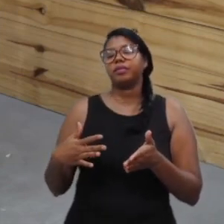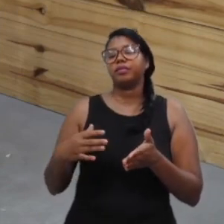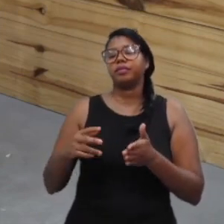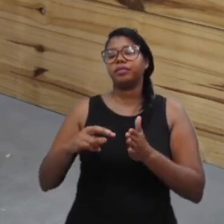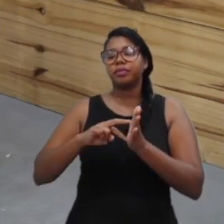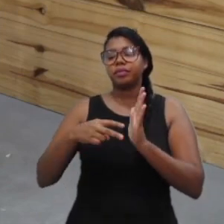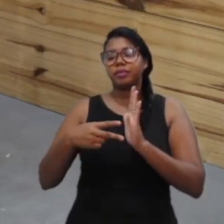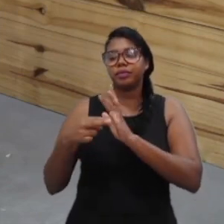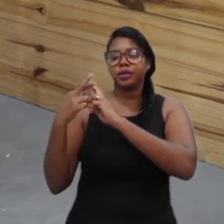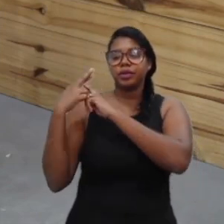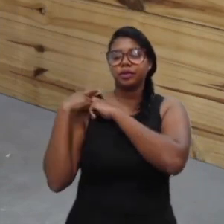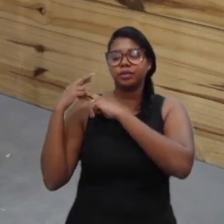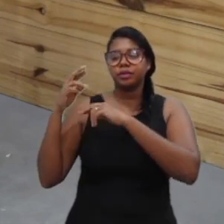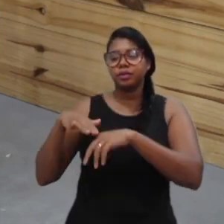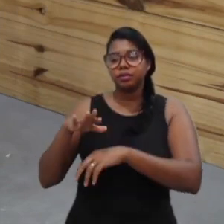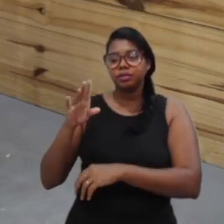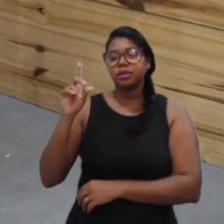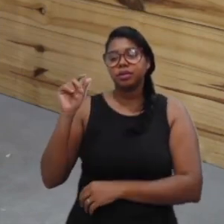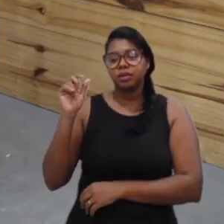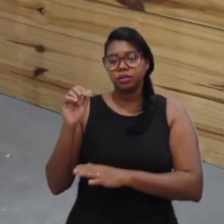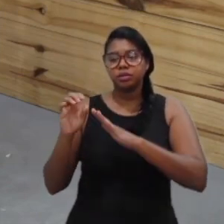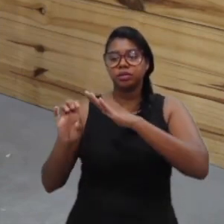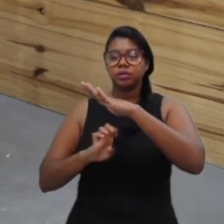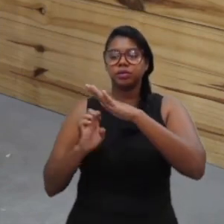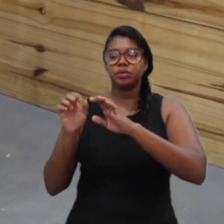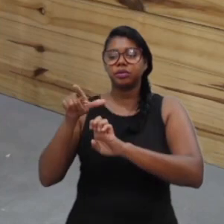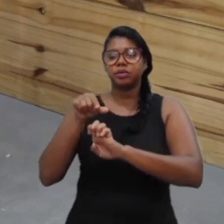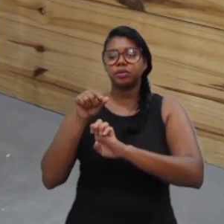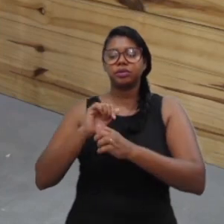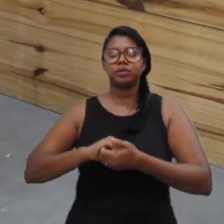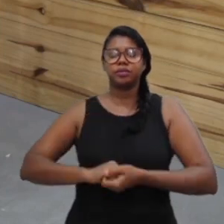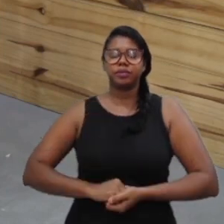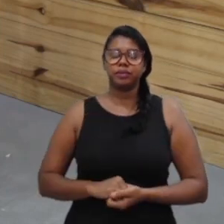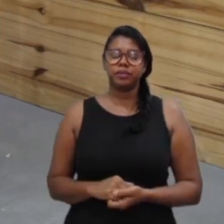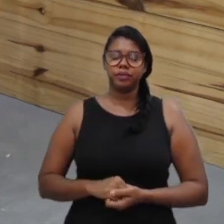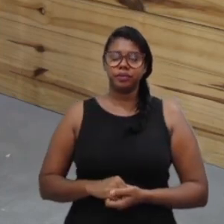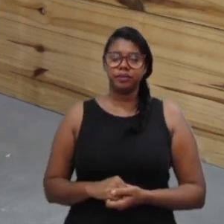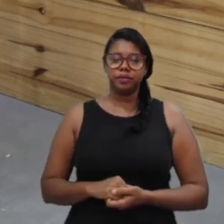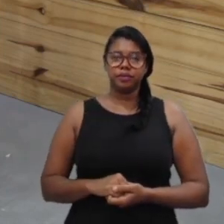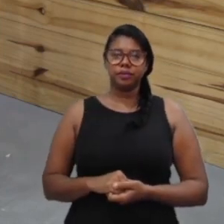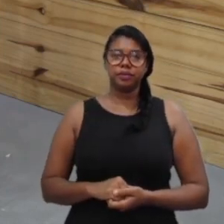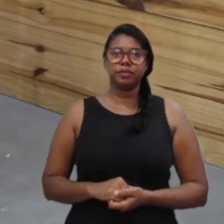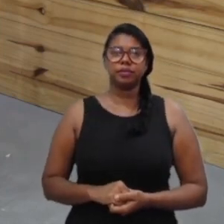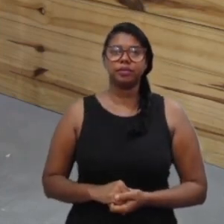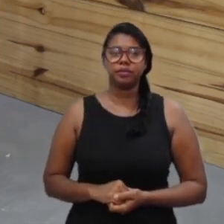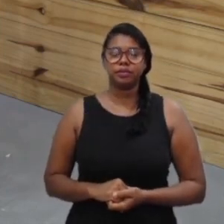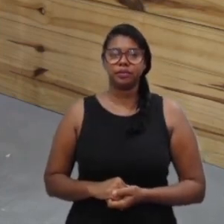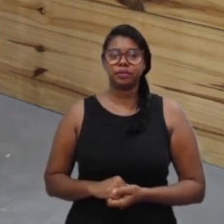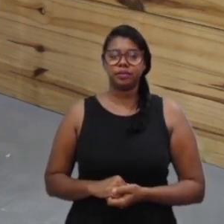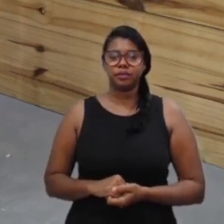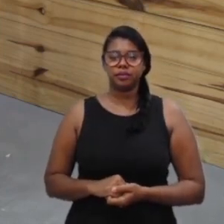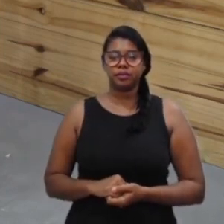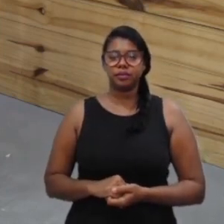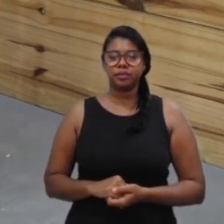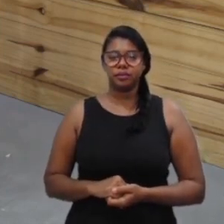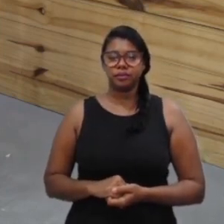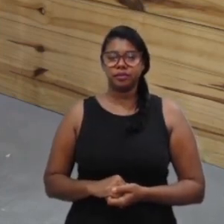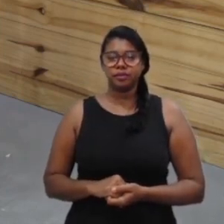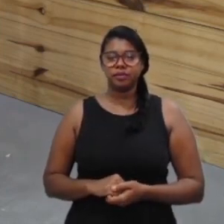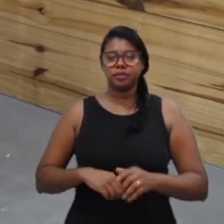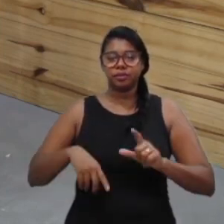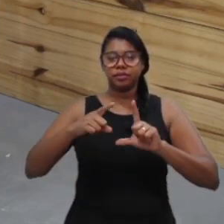peso maior de custos para aquela empresa. E, eu já falei, dados,